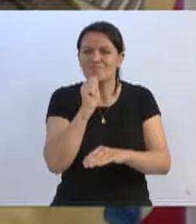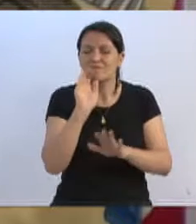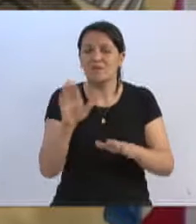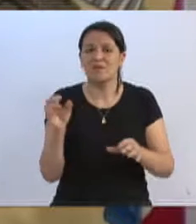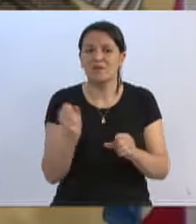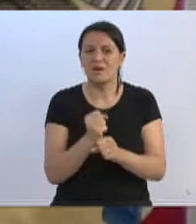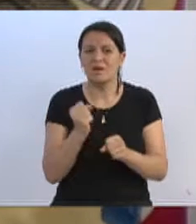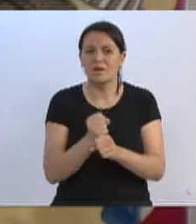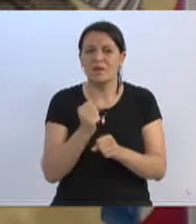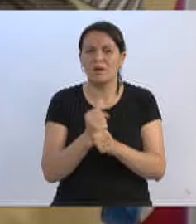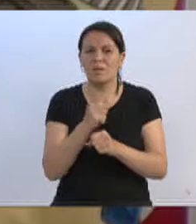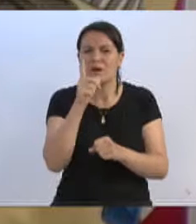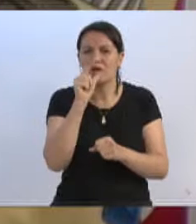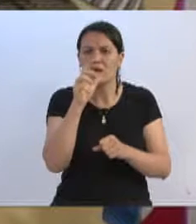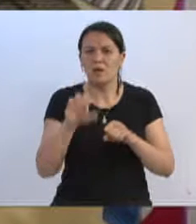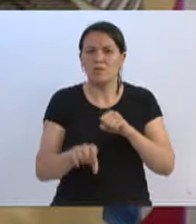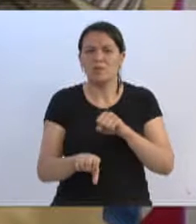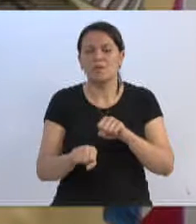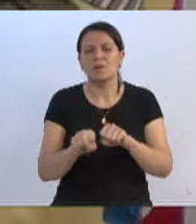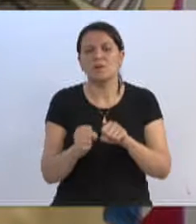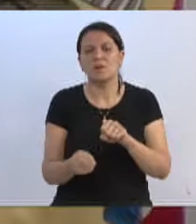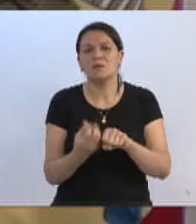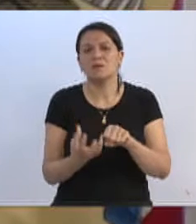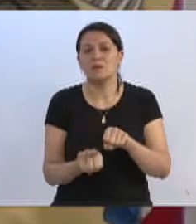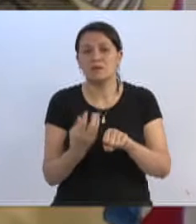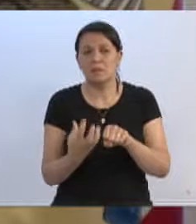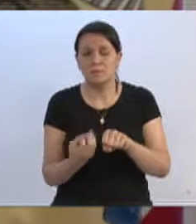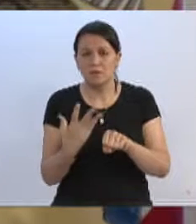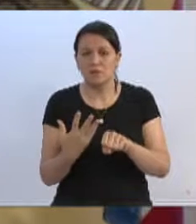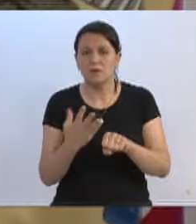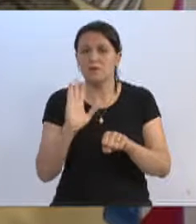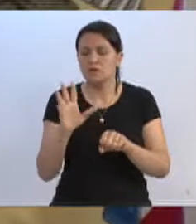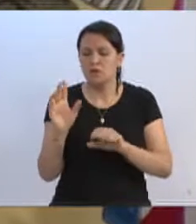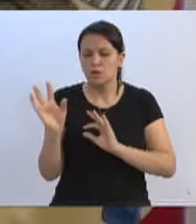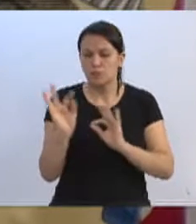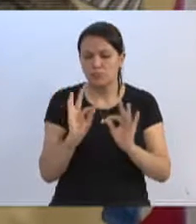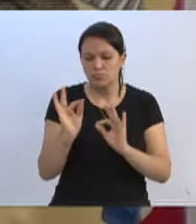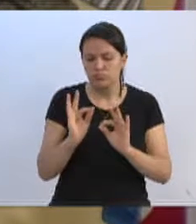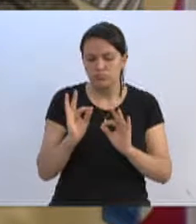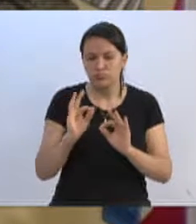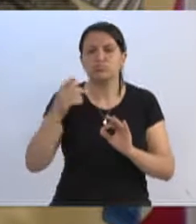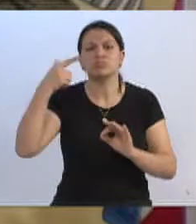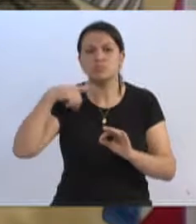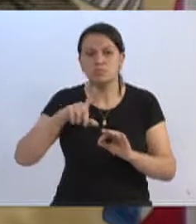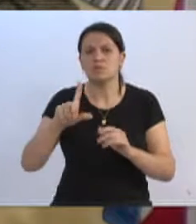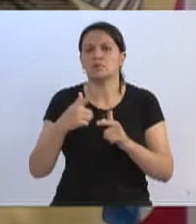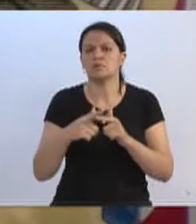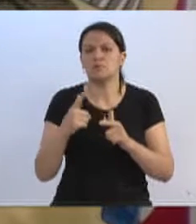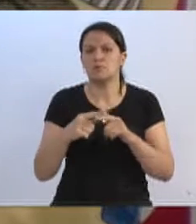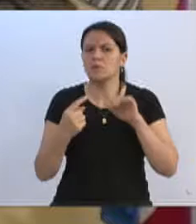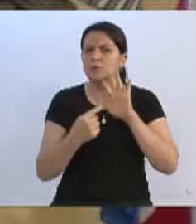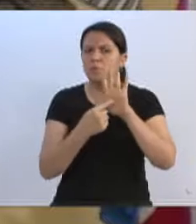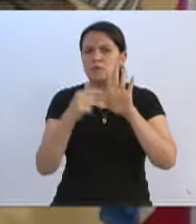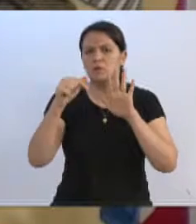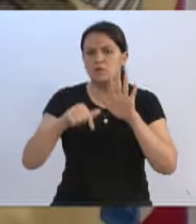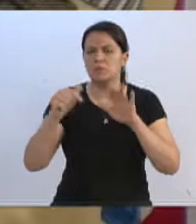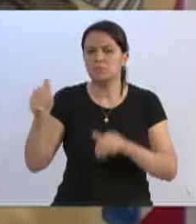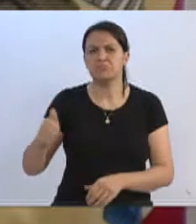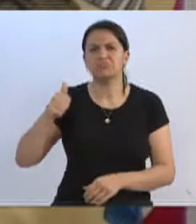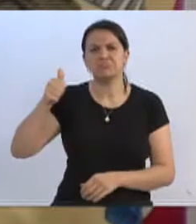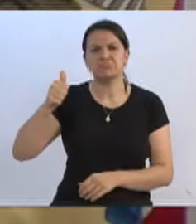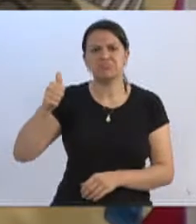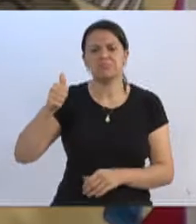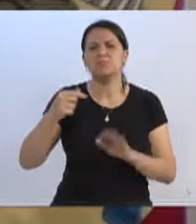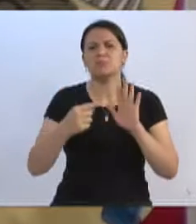implantação de rede de água de Samai na via, ao fazer a repavimentação da via, já resolveram esse antigo problema, e aqui registramos, como pauta positiva. Temos